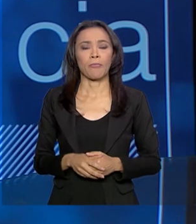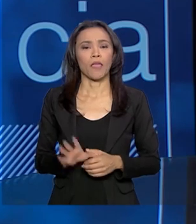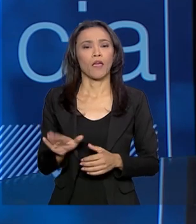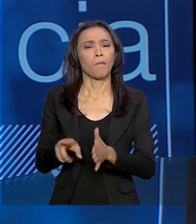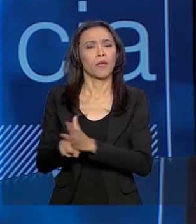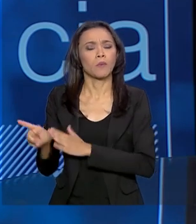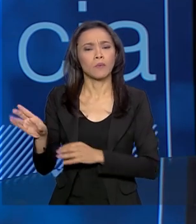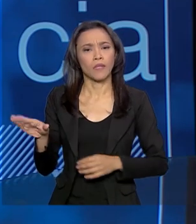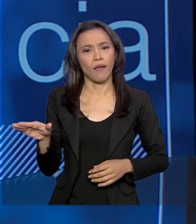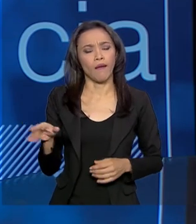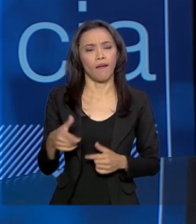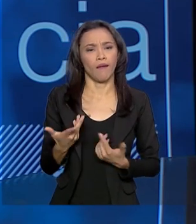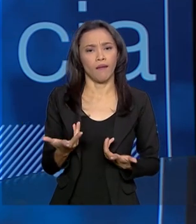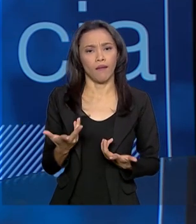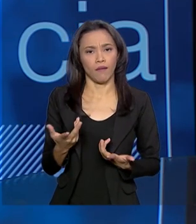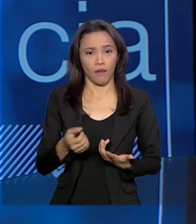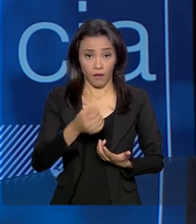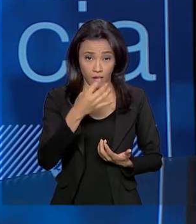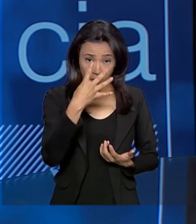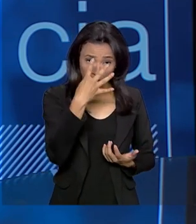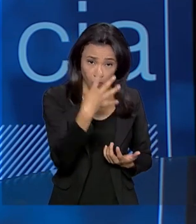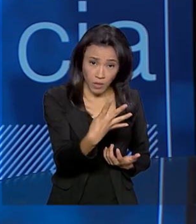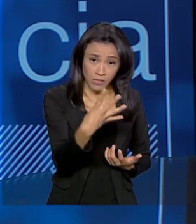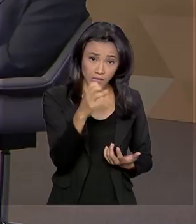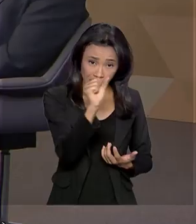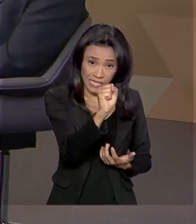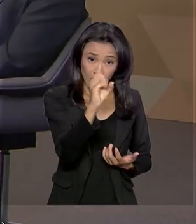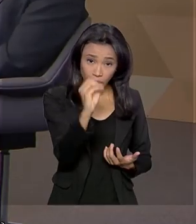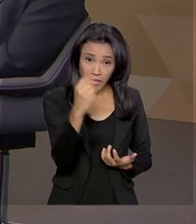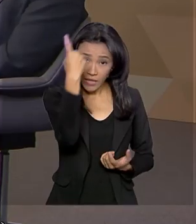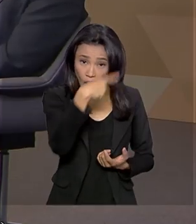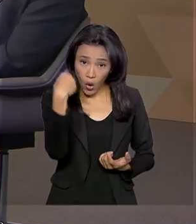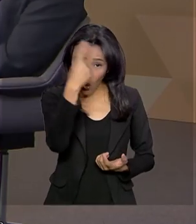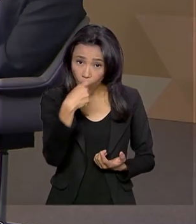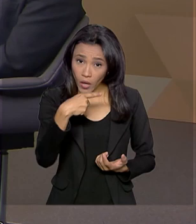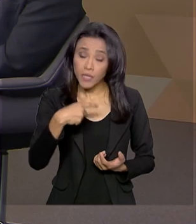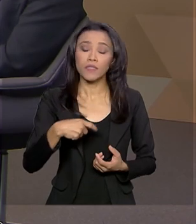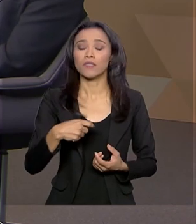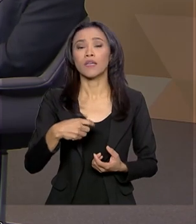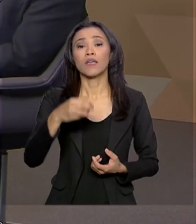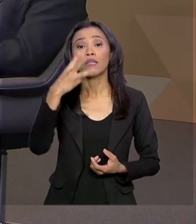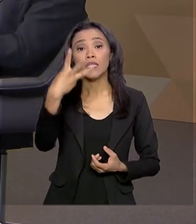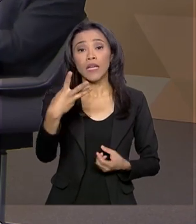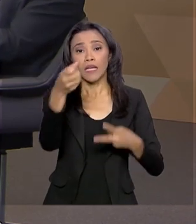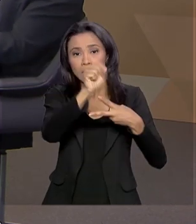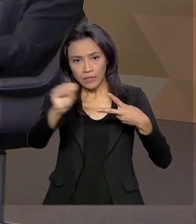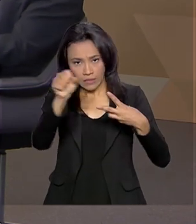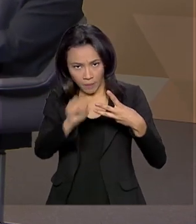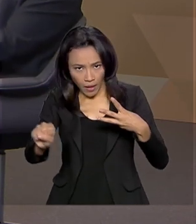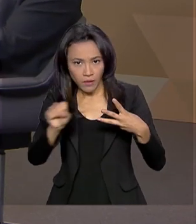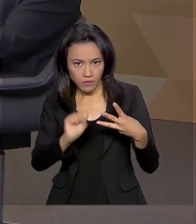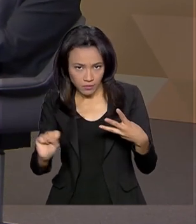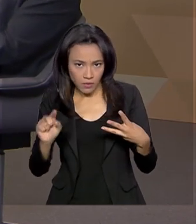no caso, vão ser 480 horas, três semestres, o senhor falou. Isso. Tem